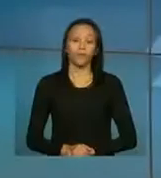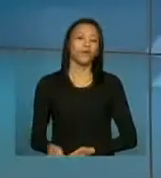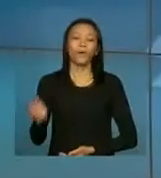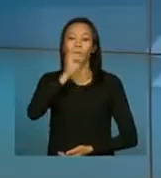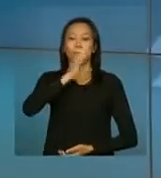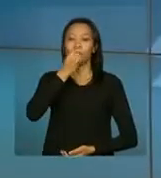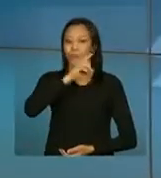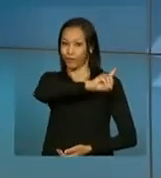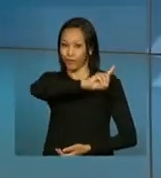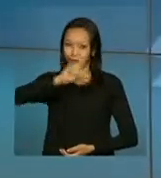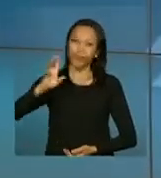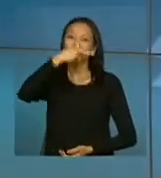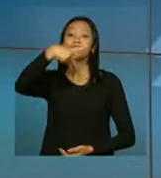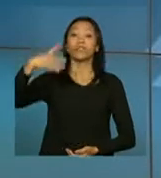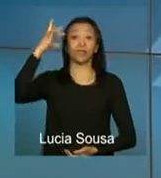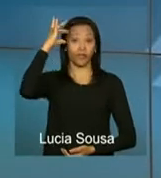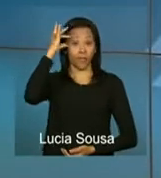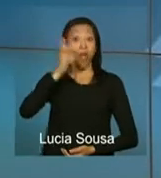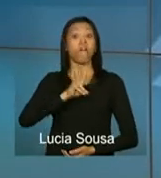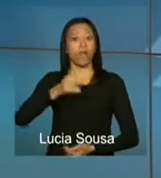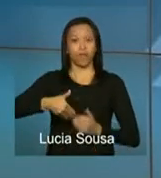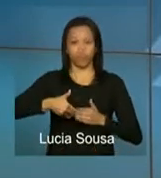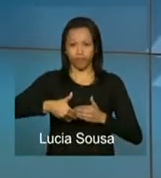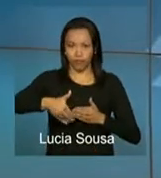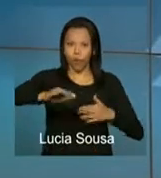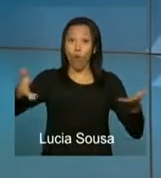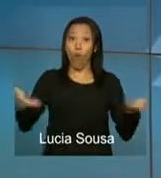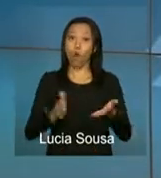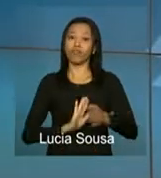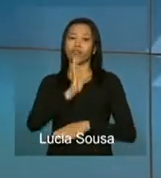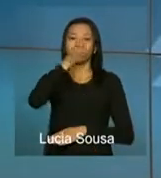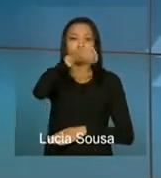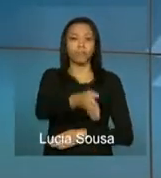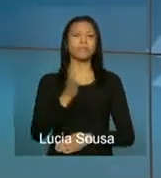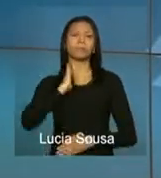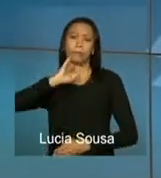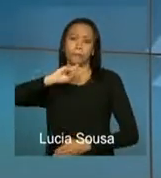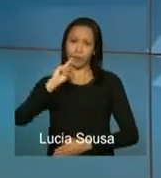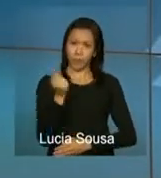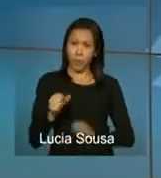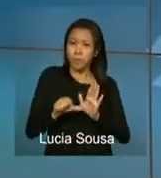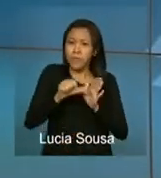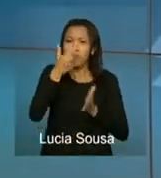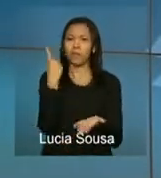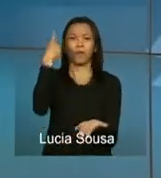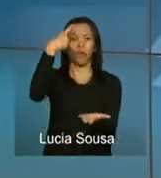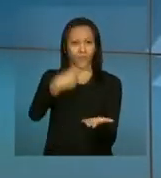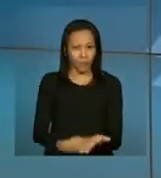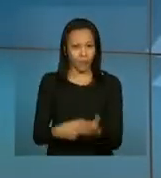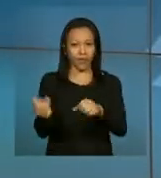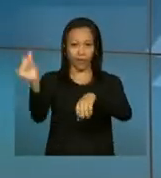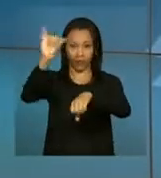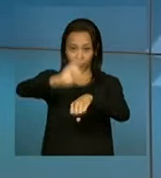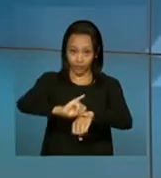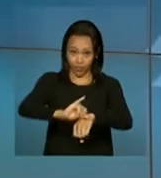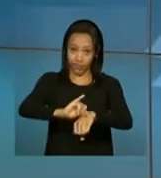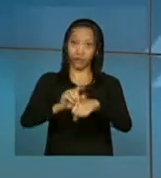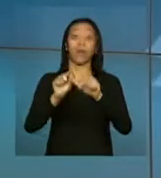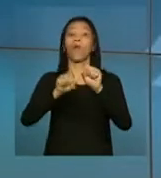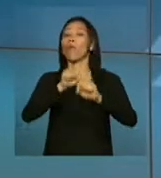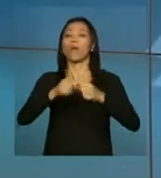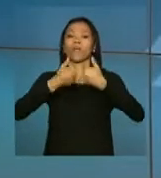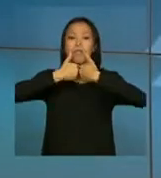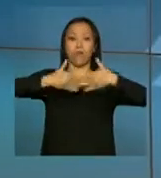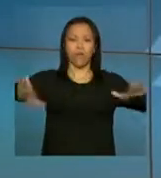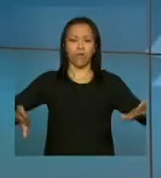Olá, bom dia. A presidenta Dilma Rousseff vai hoje a Belo Horizonte. O primeiro compromisso dela na capital mineira é